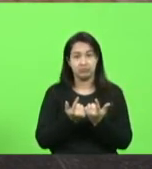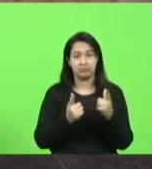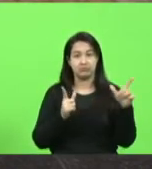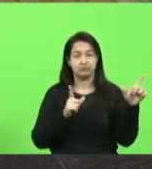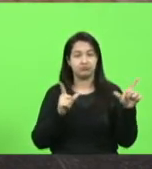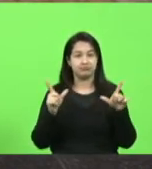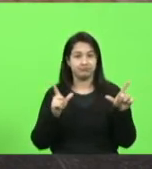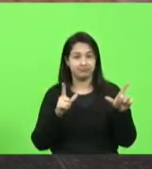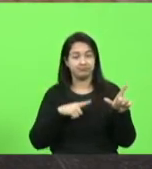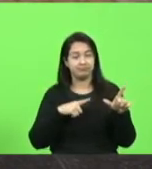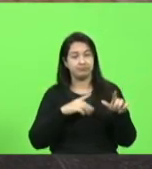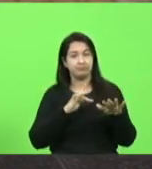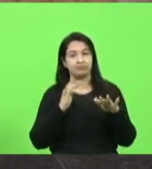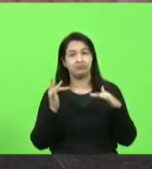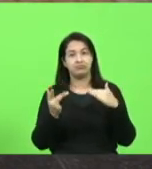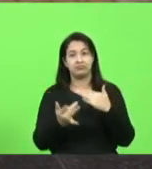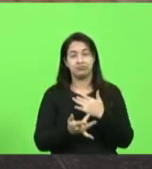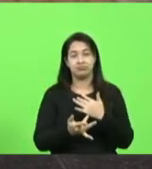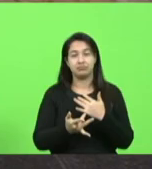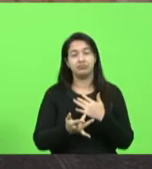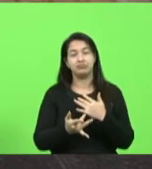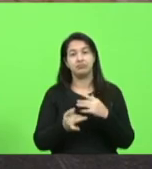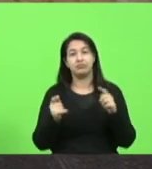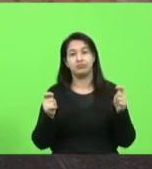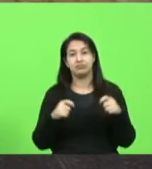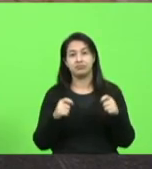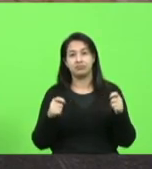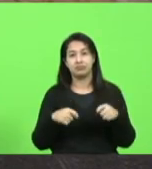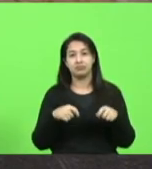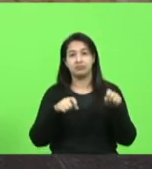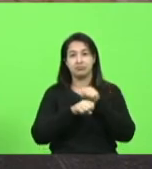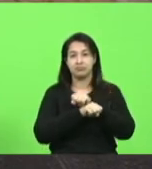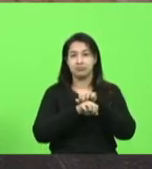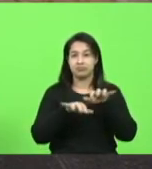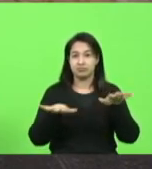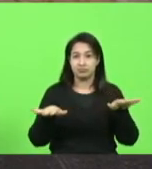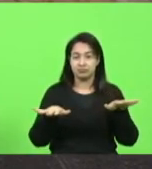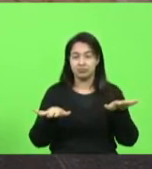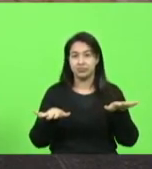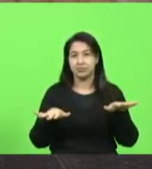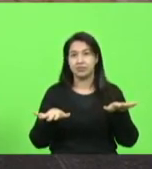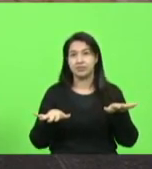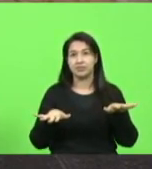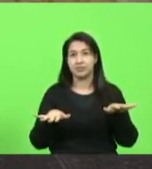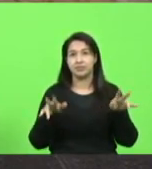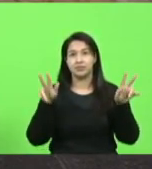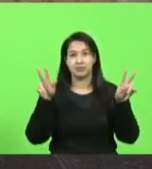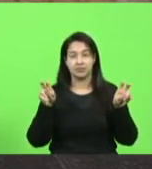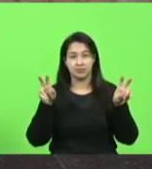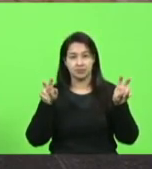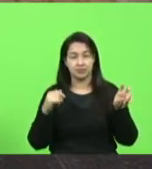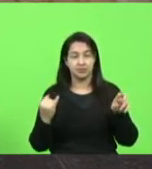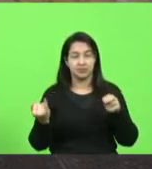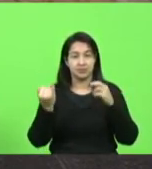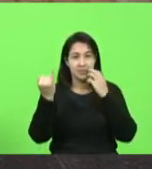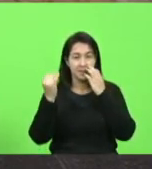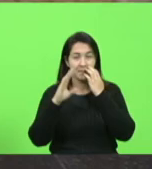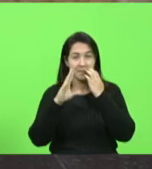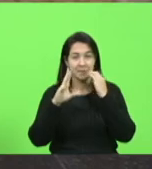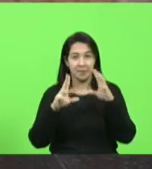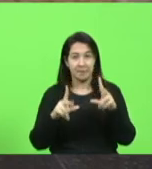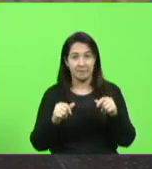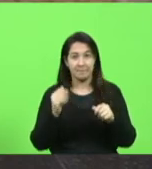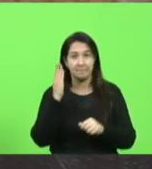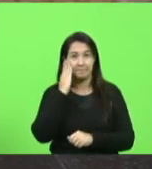as mídias digitais também aqui da casa, para divulgar algo que é muito importante que todos saibam.